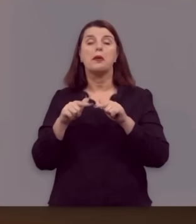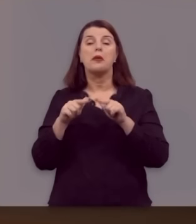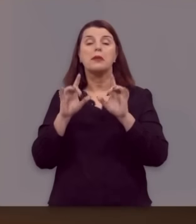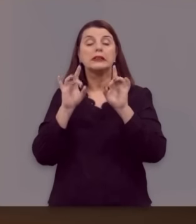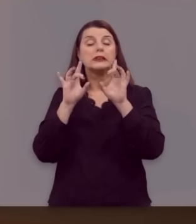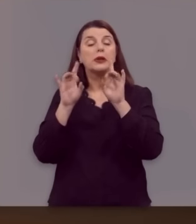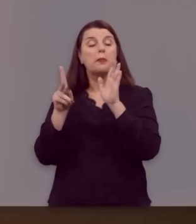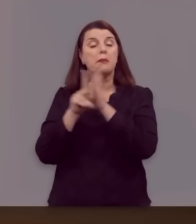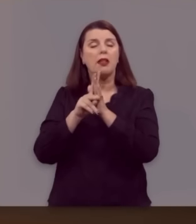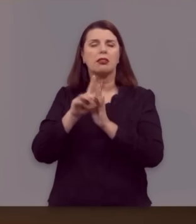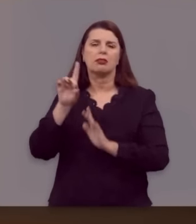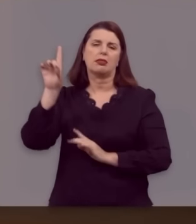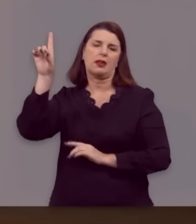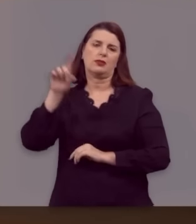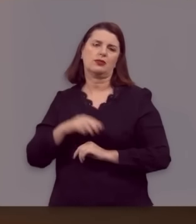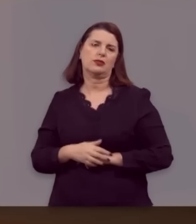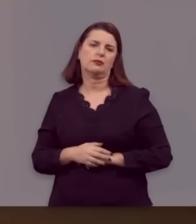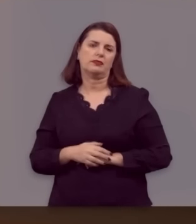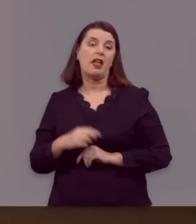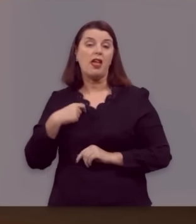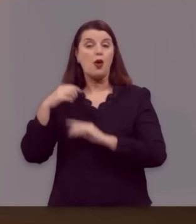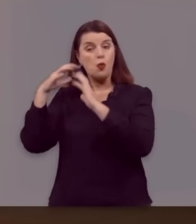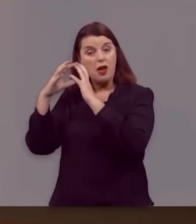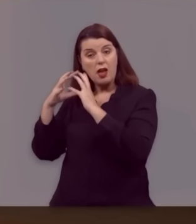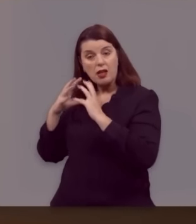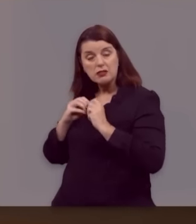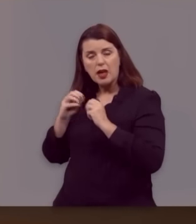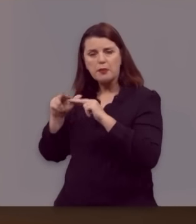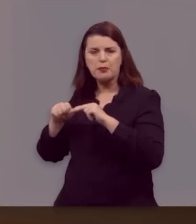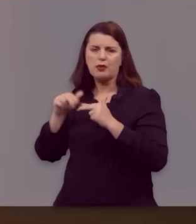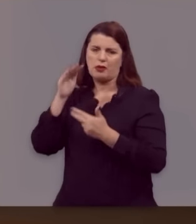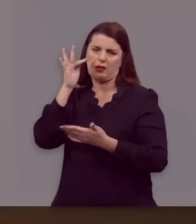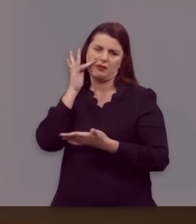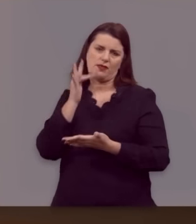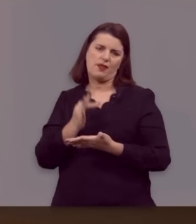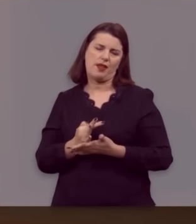exclusiva de Deus, que eu recebo pela fé.